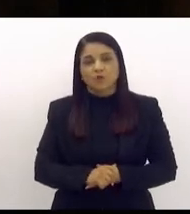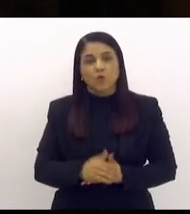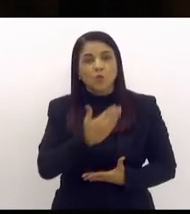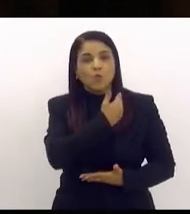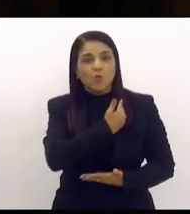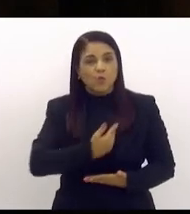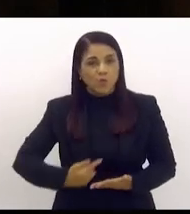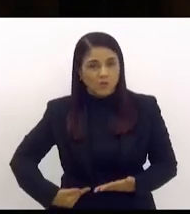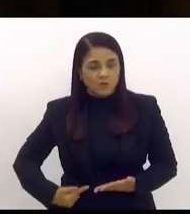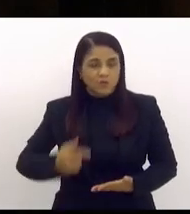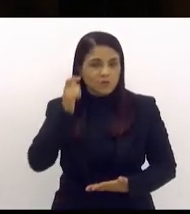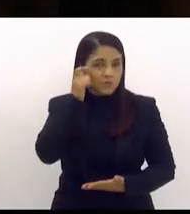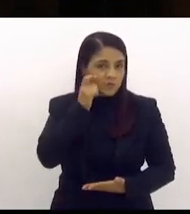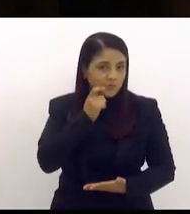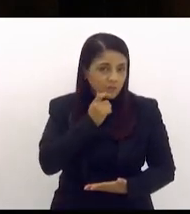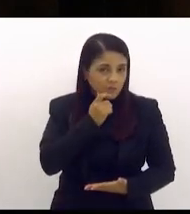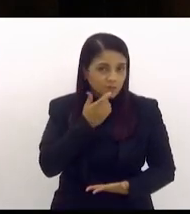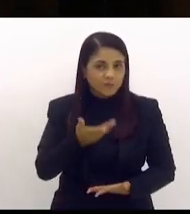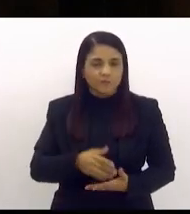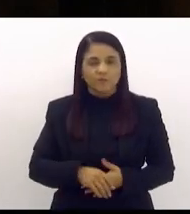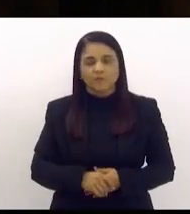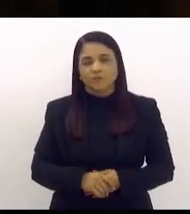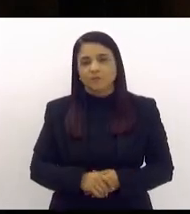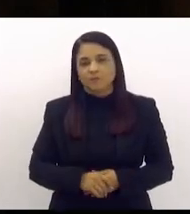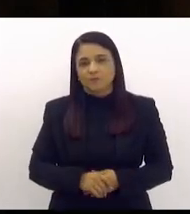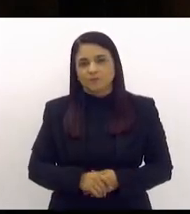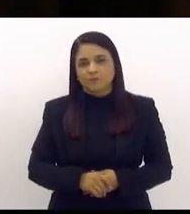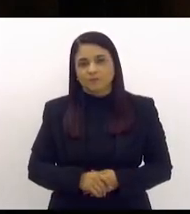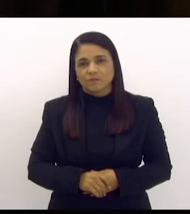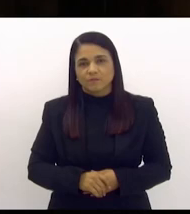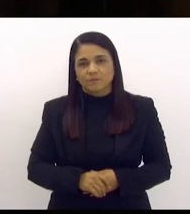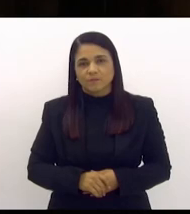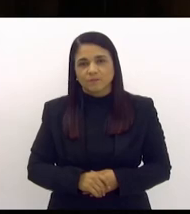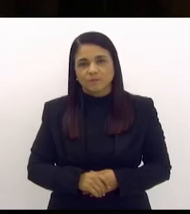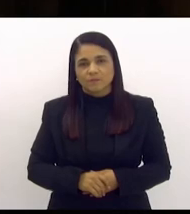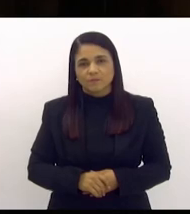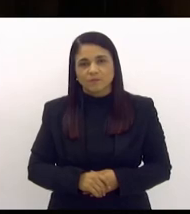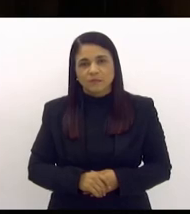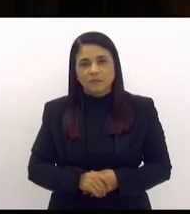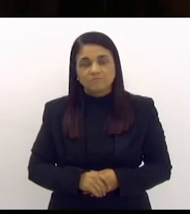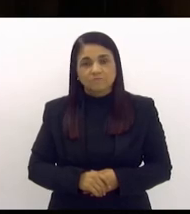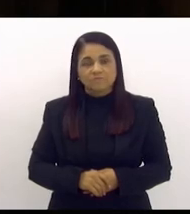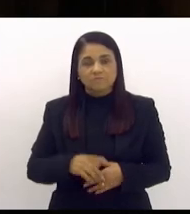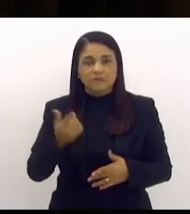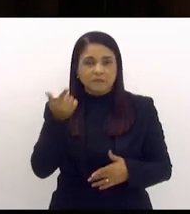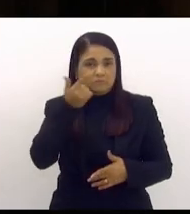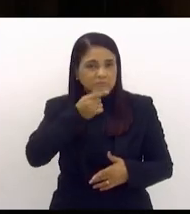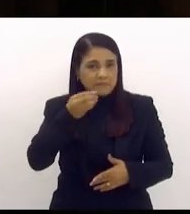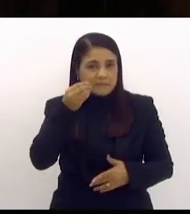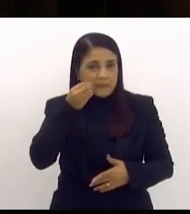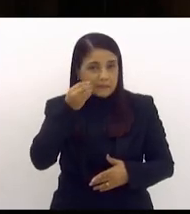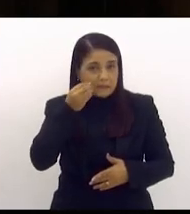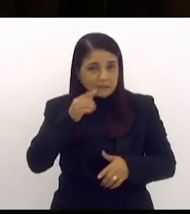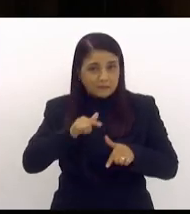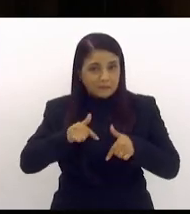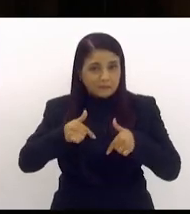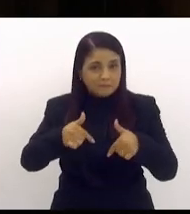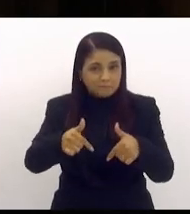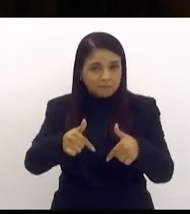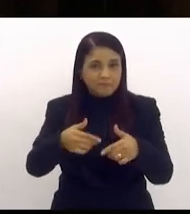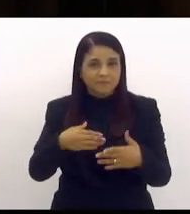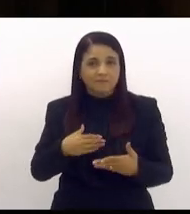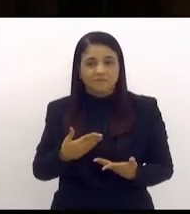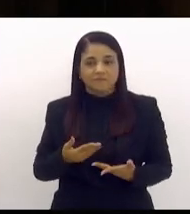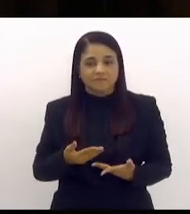governador Cláudio Castro vem tomando todas as providências no sentido